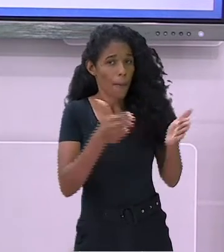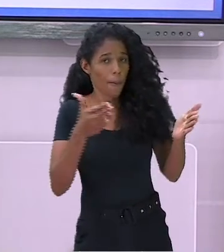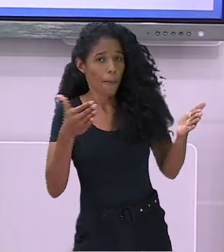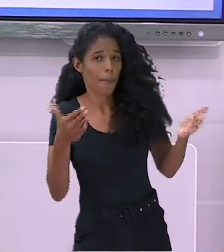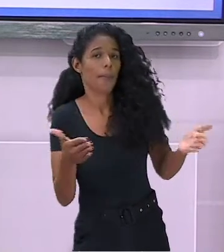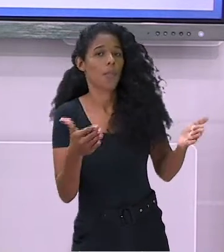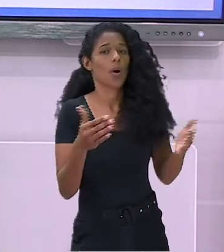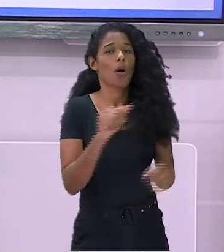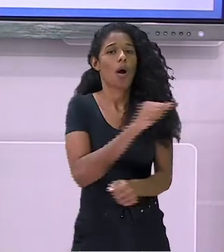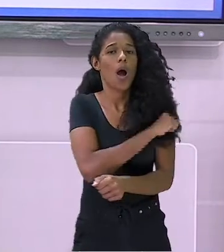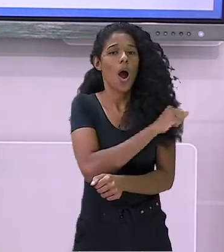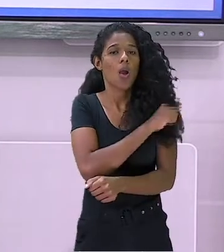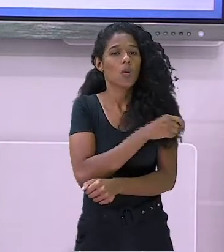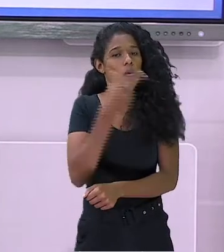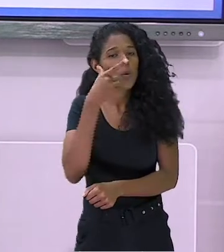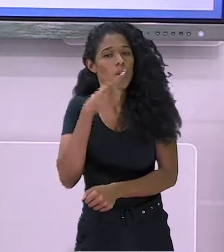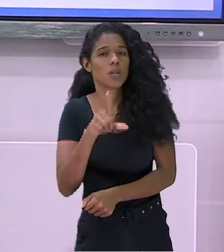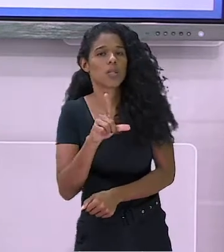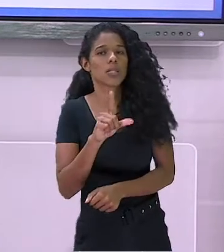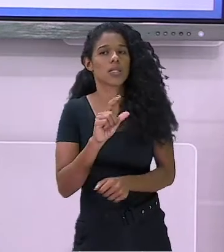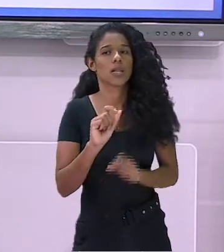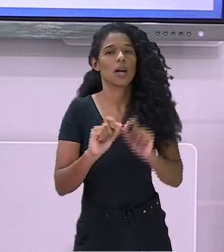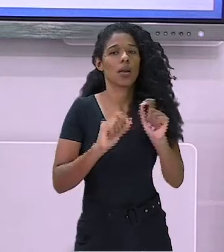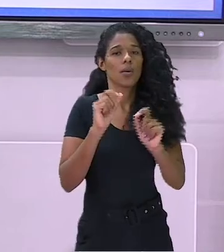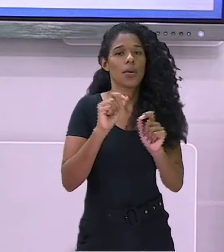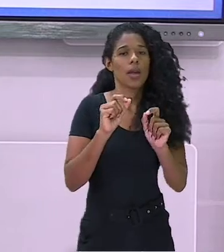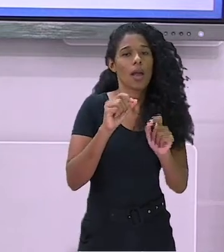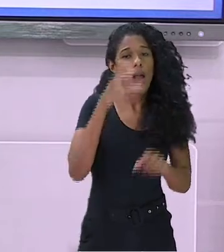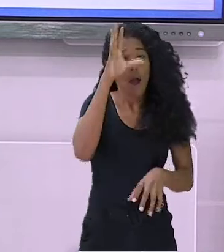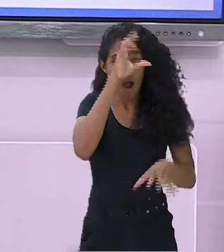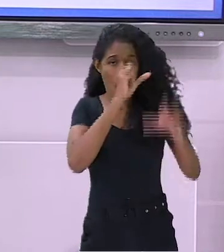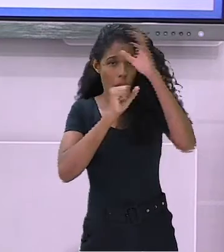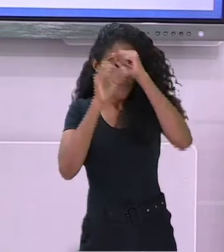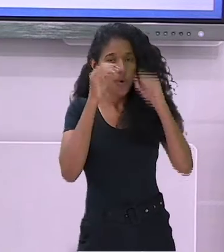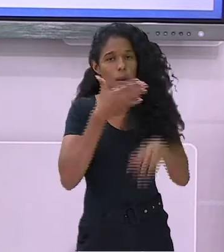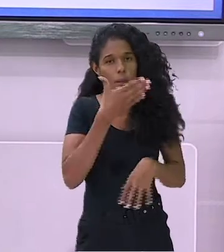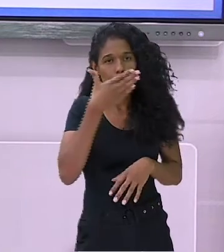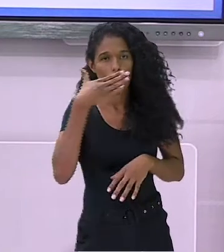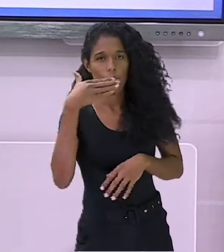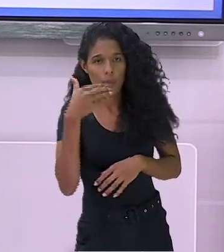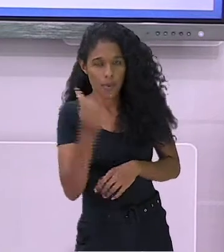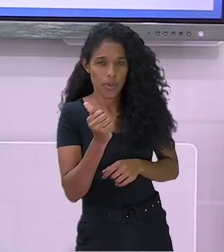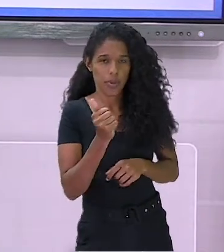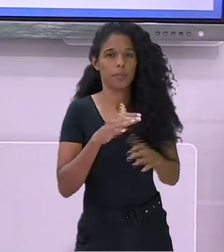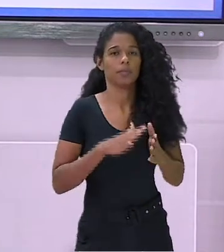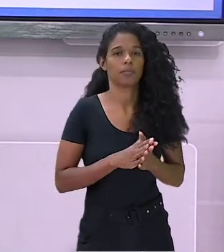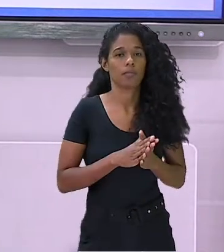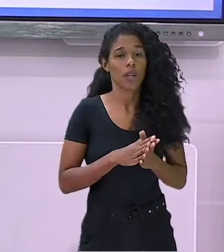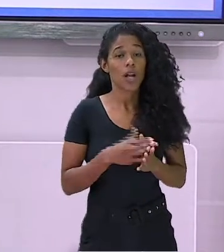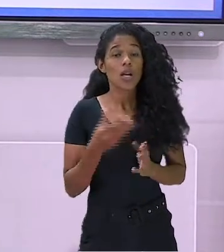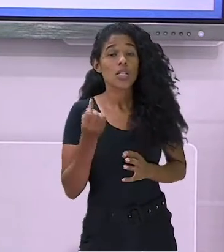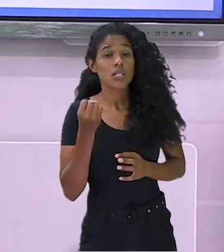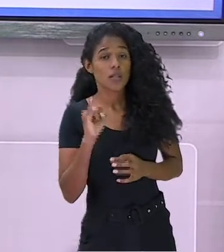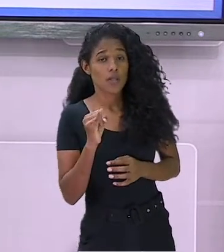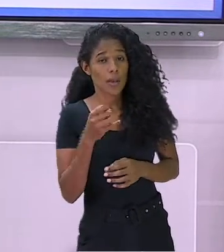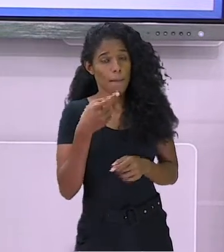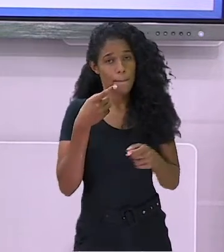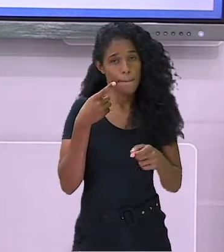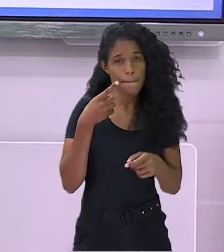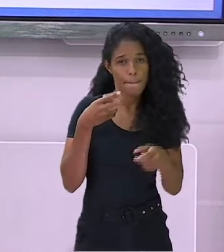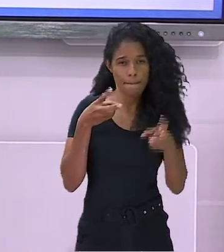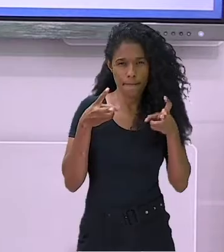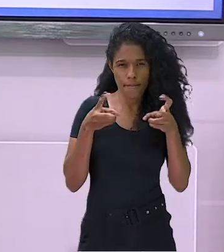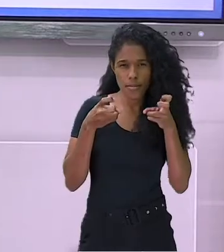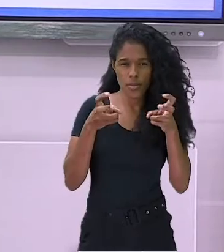Percebe como se torna mais visível o traçado da letra quando se usa uma canetinha em comparação ao lápis? Você